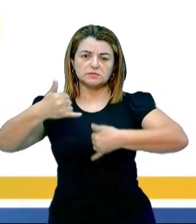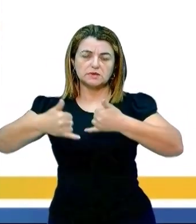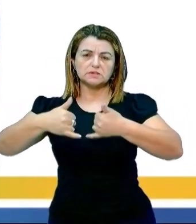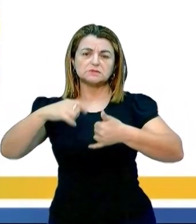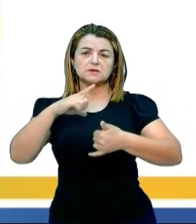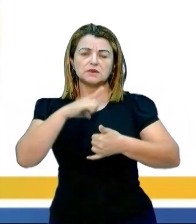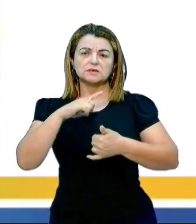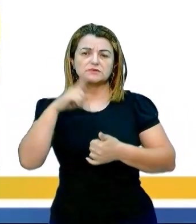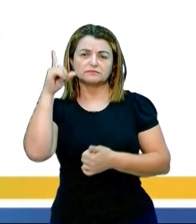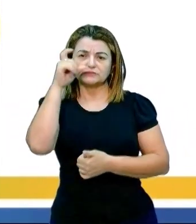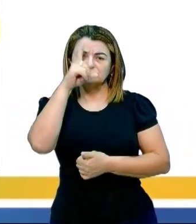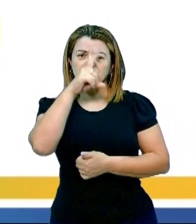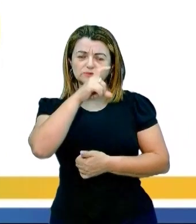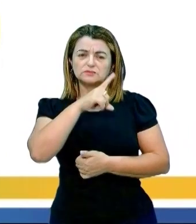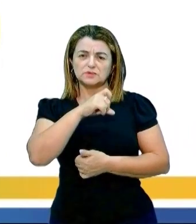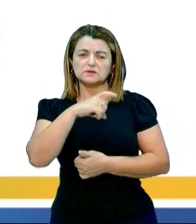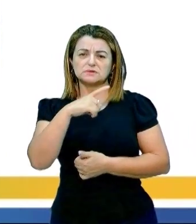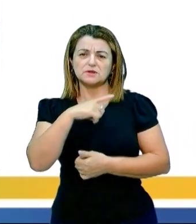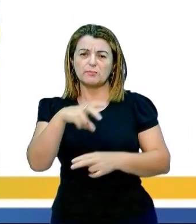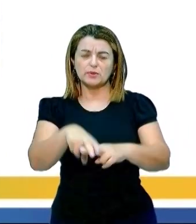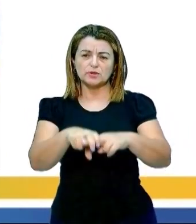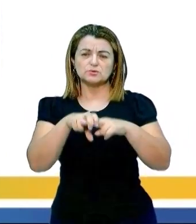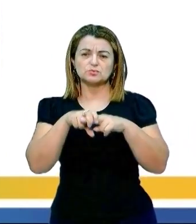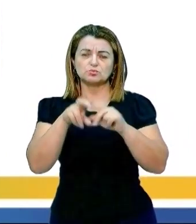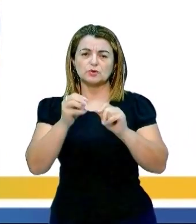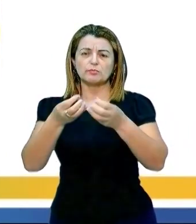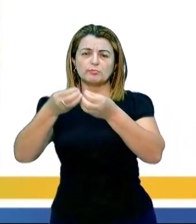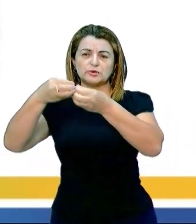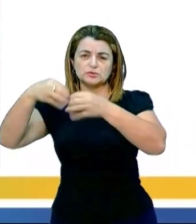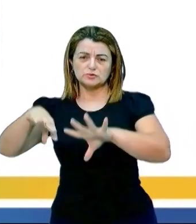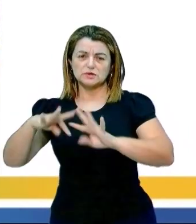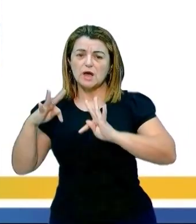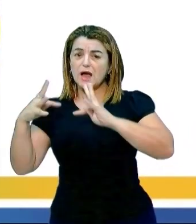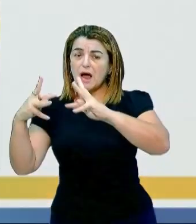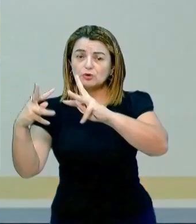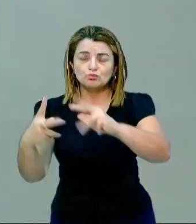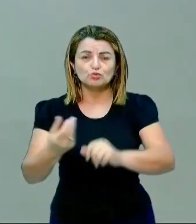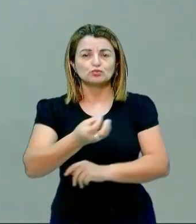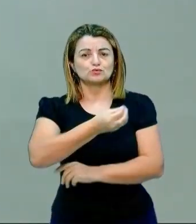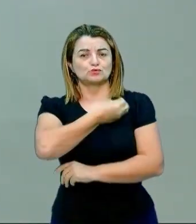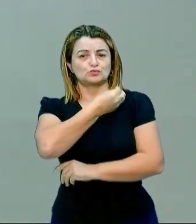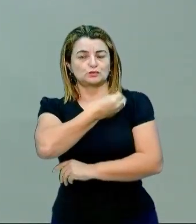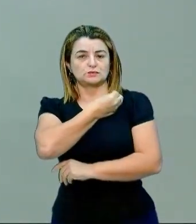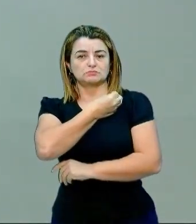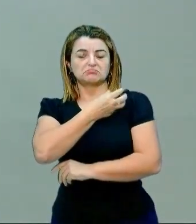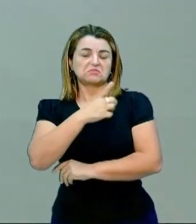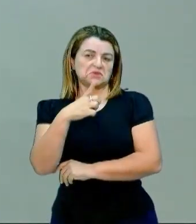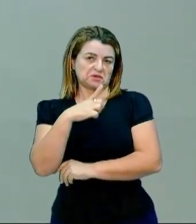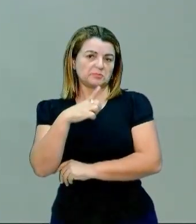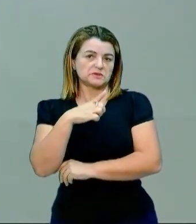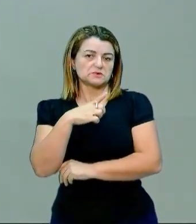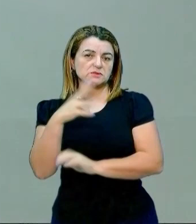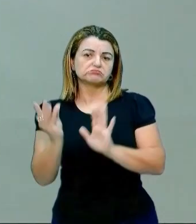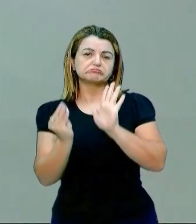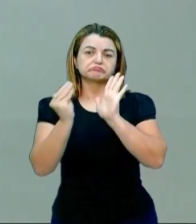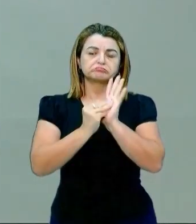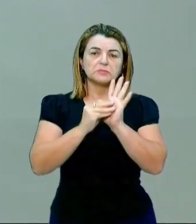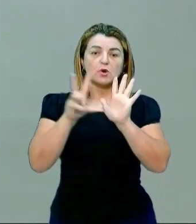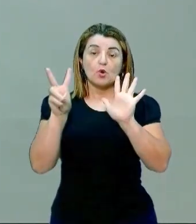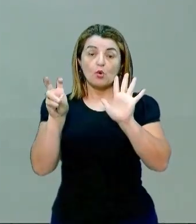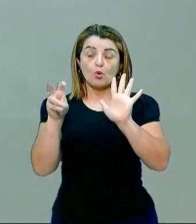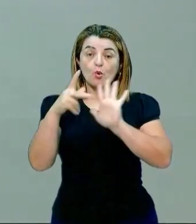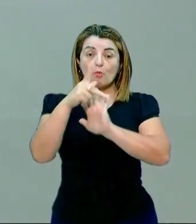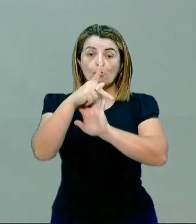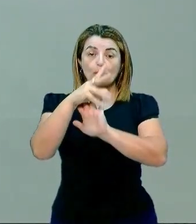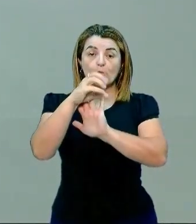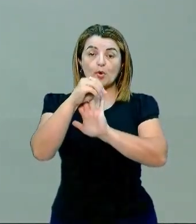ambiente e causam prejuízos a todos os seres vivos. Há quem conceitue que poluição